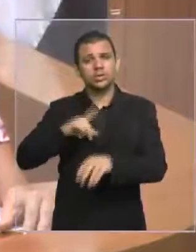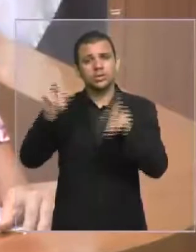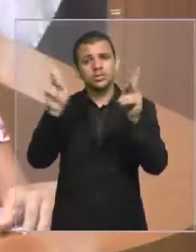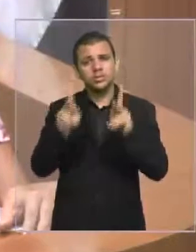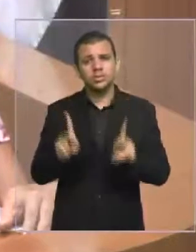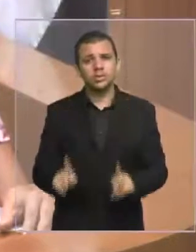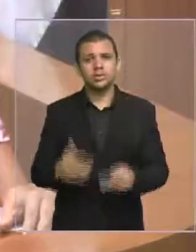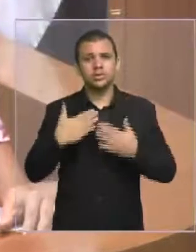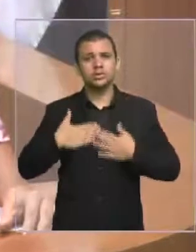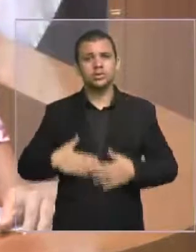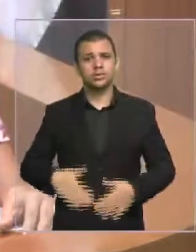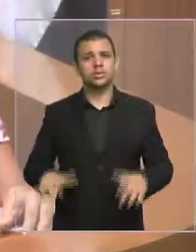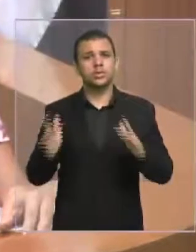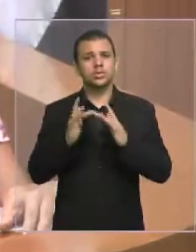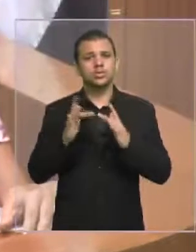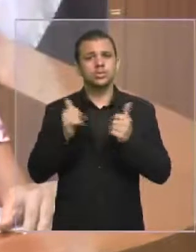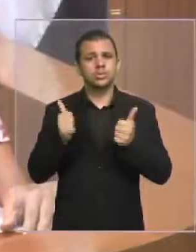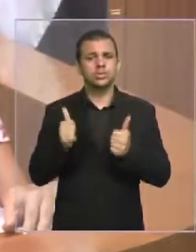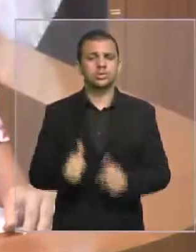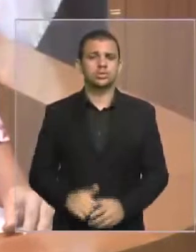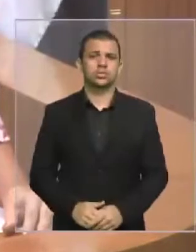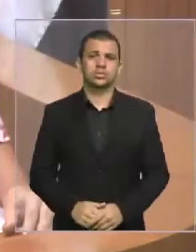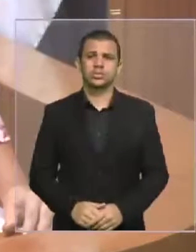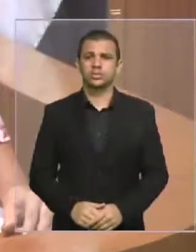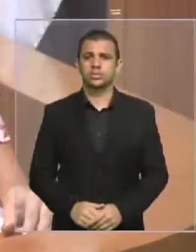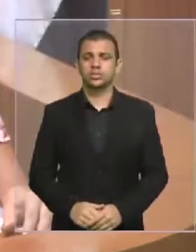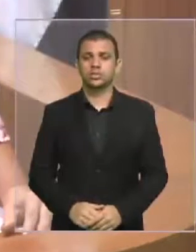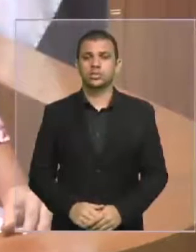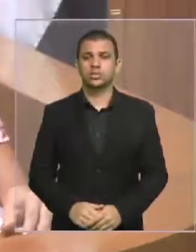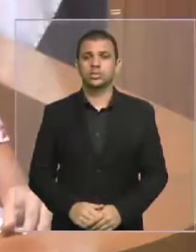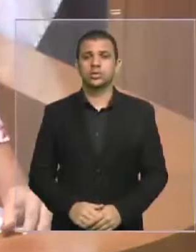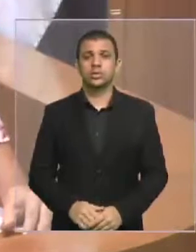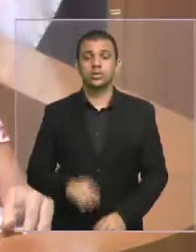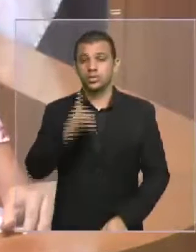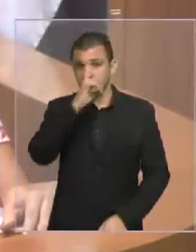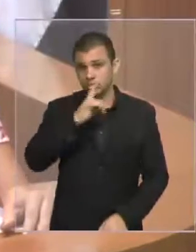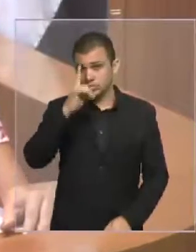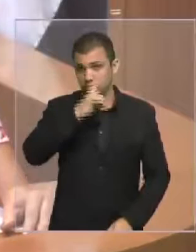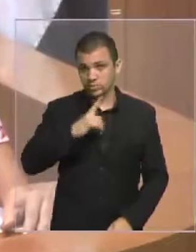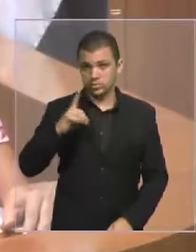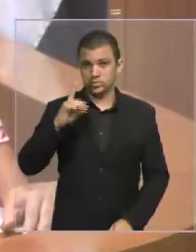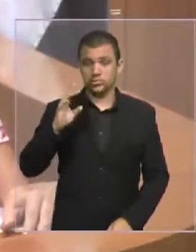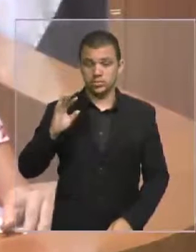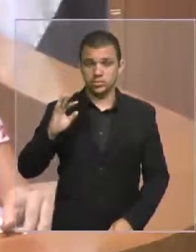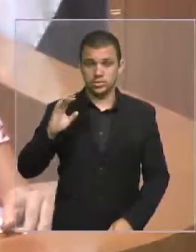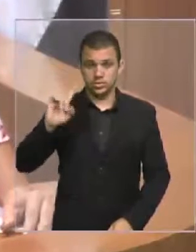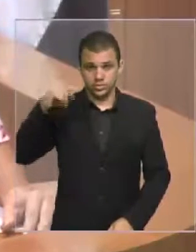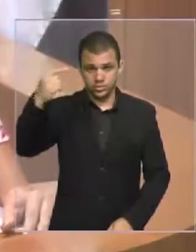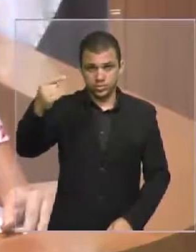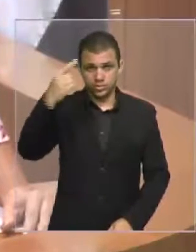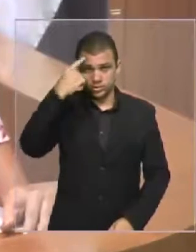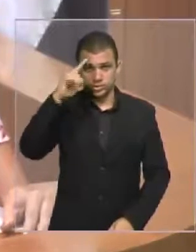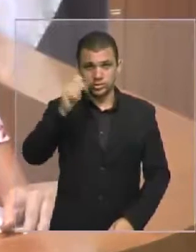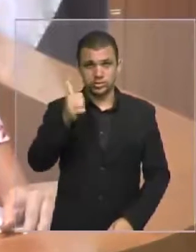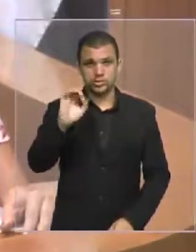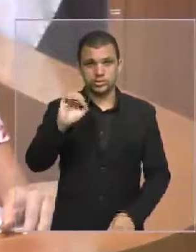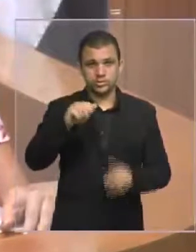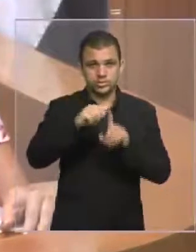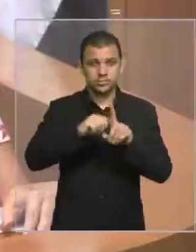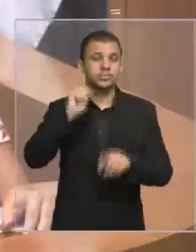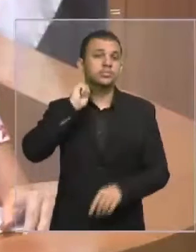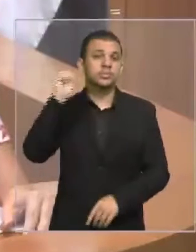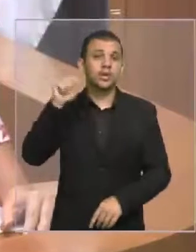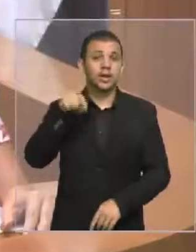entre os cidadãos. Próximo domingo, dia 10 de abril, Colinas